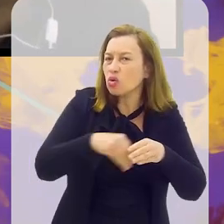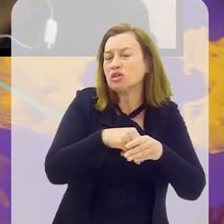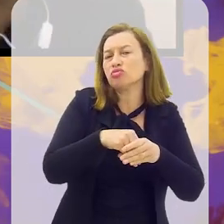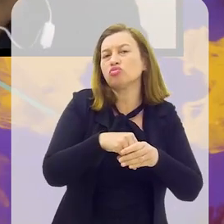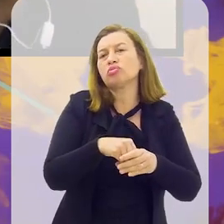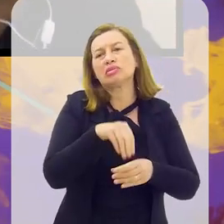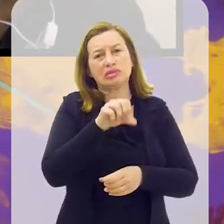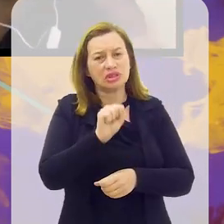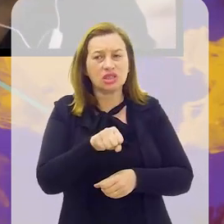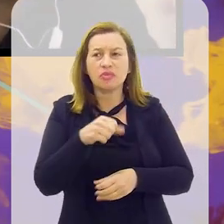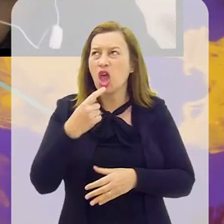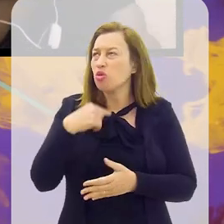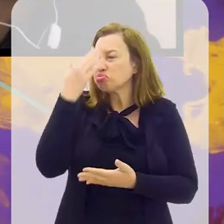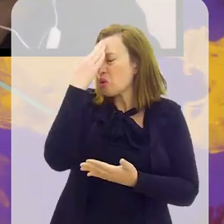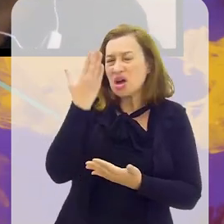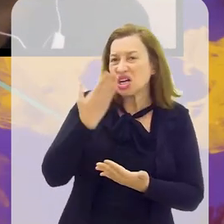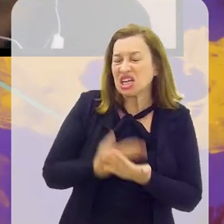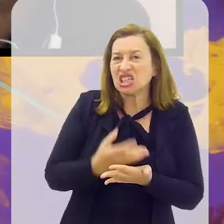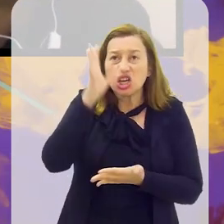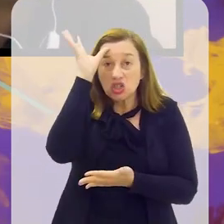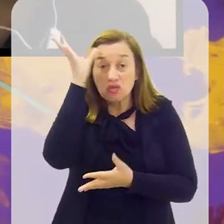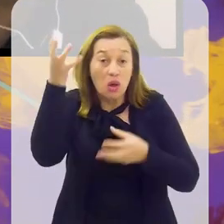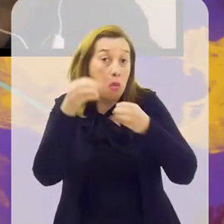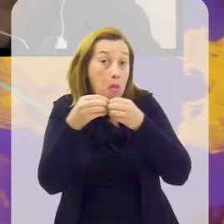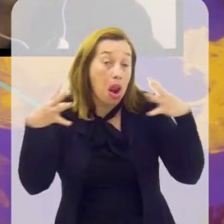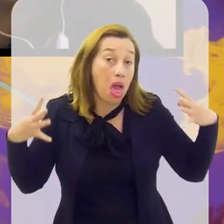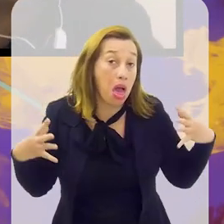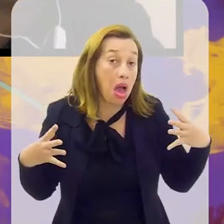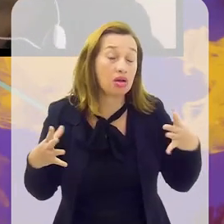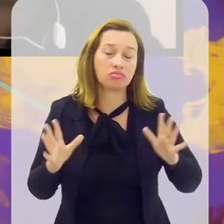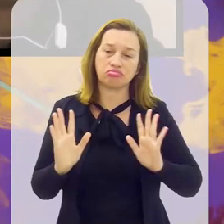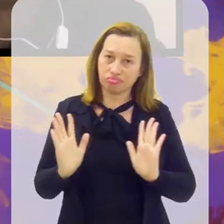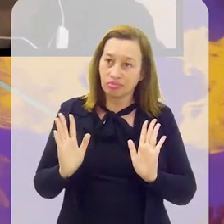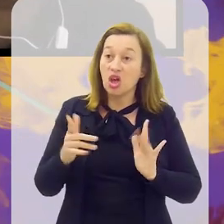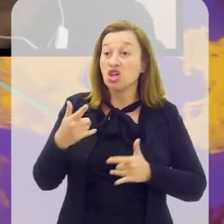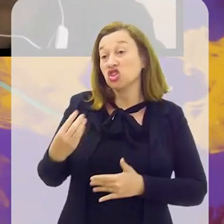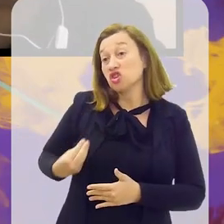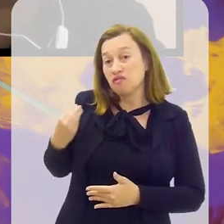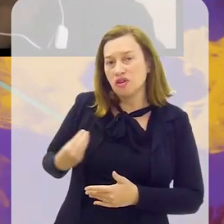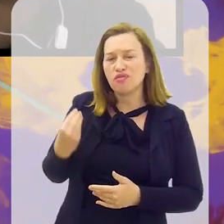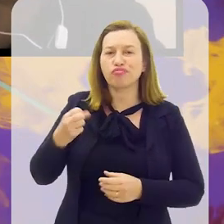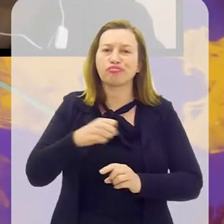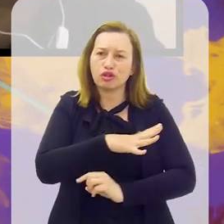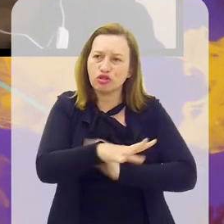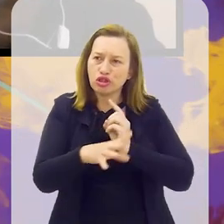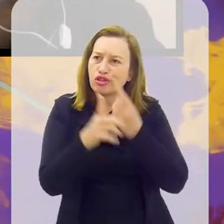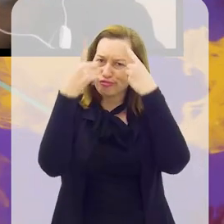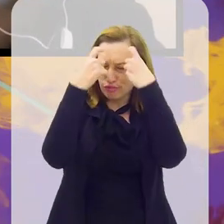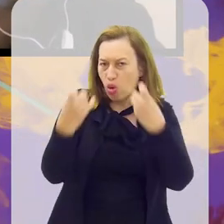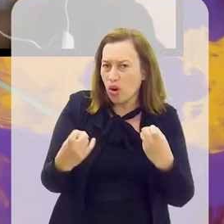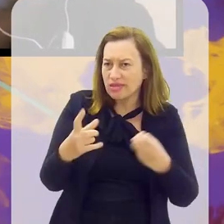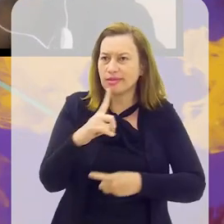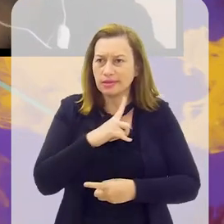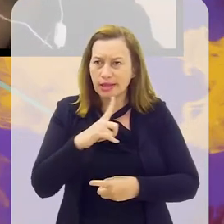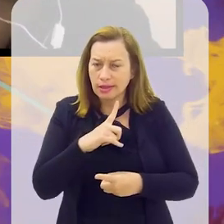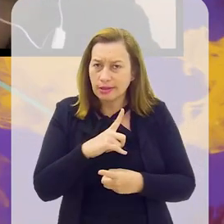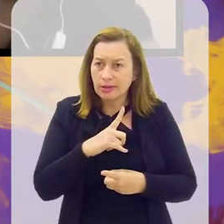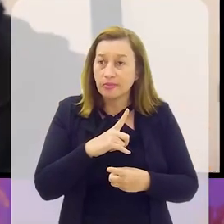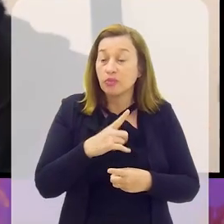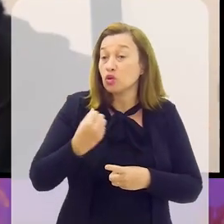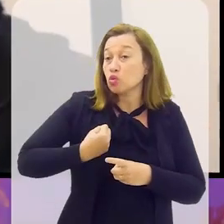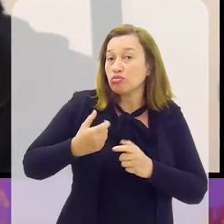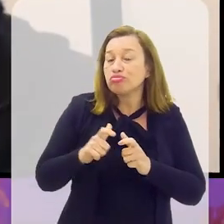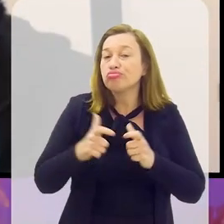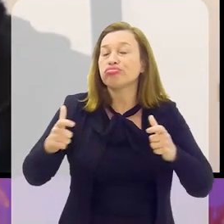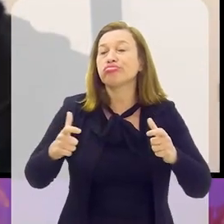Sem dúvida. Eu não acredito em soluções mágicas, até mesmo porque a gente vive numa sociedade que é violenta. Se a gente tem